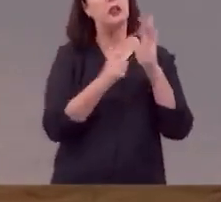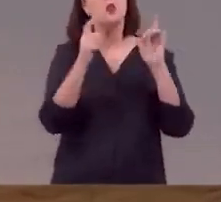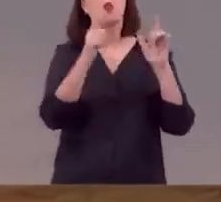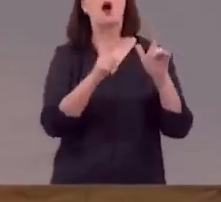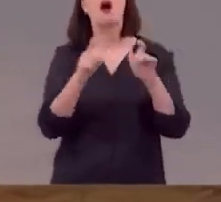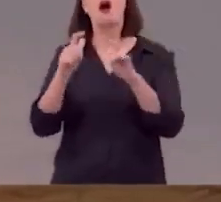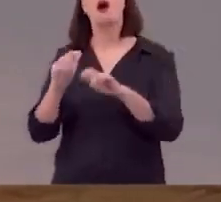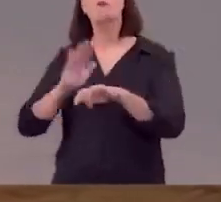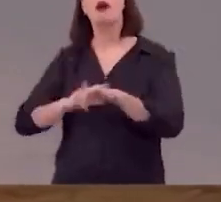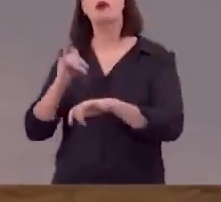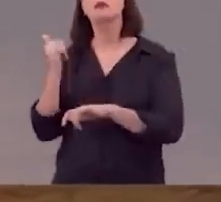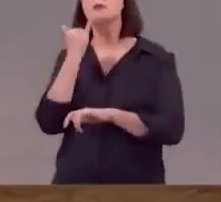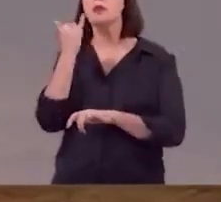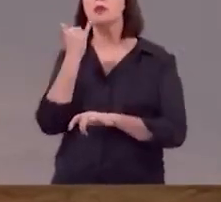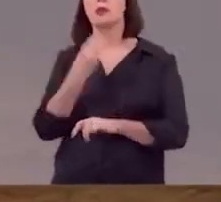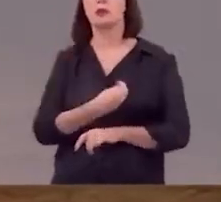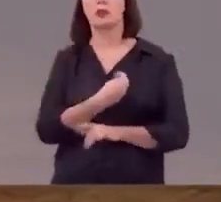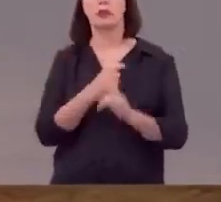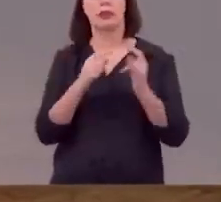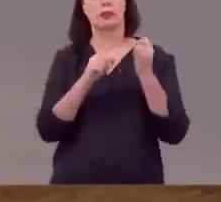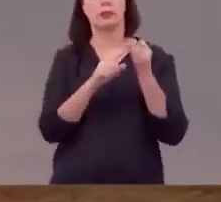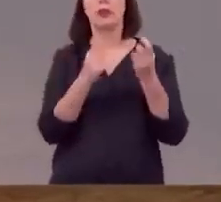a vida financeira